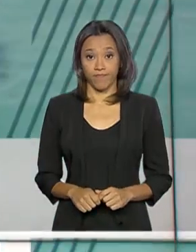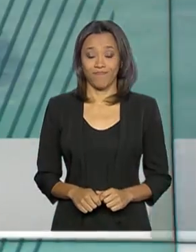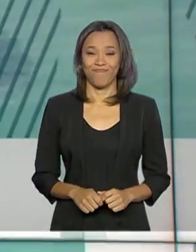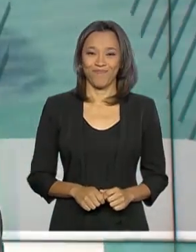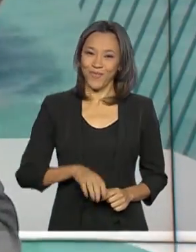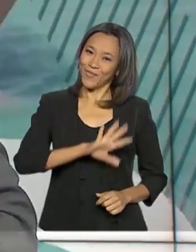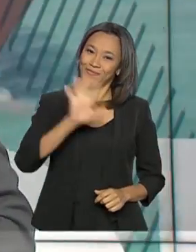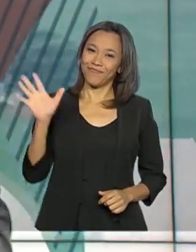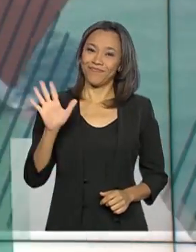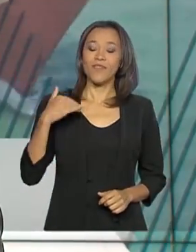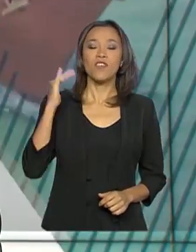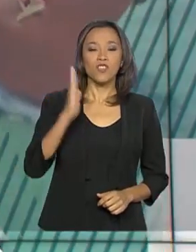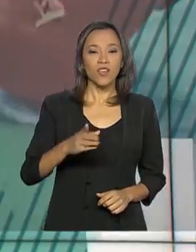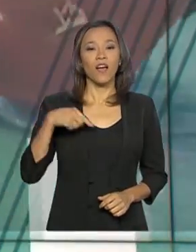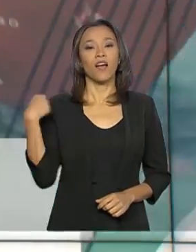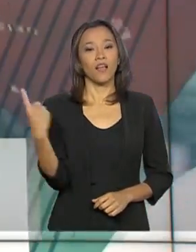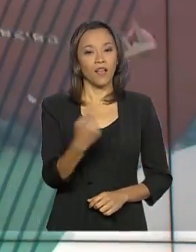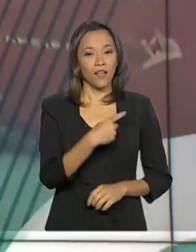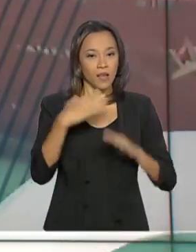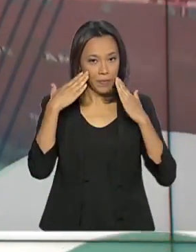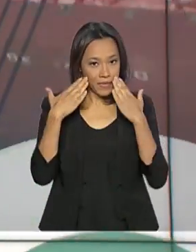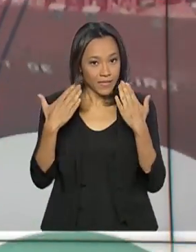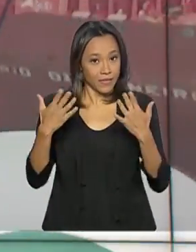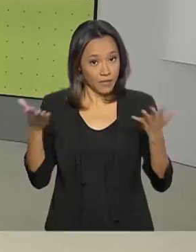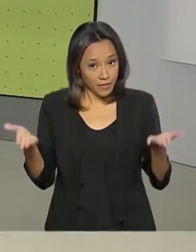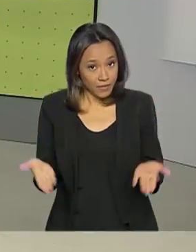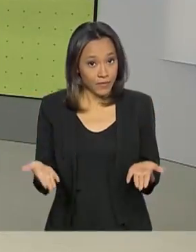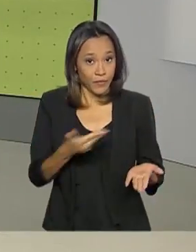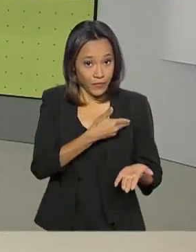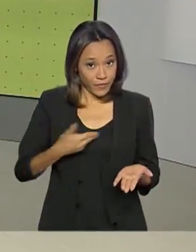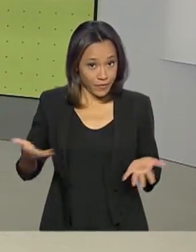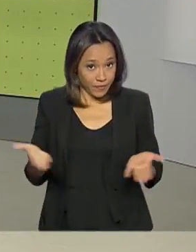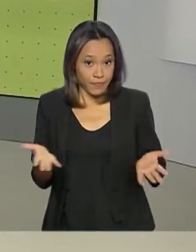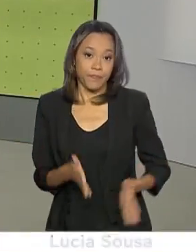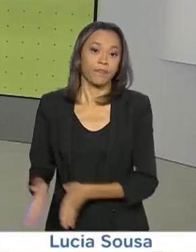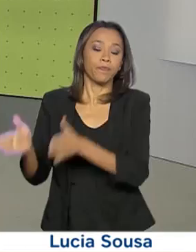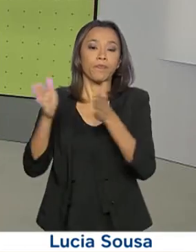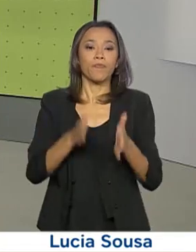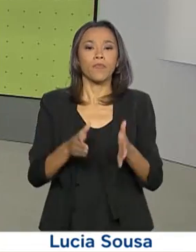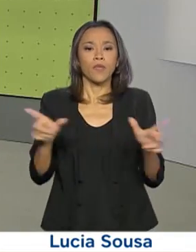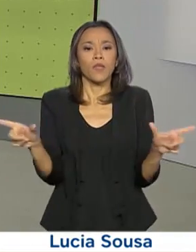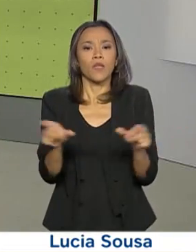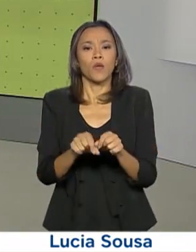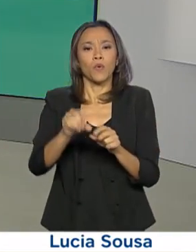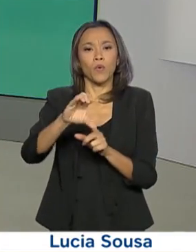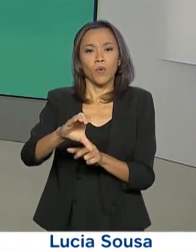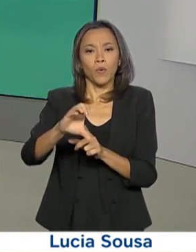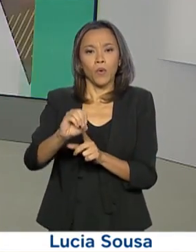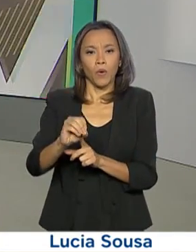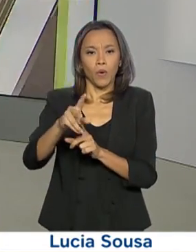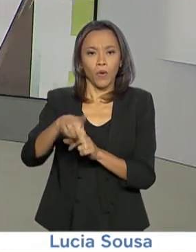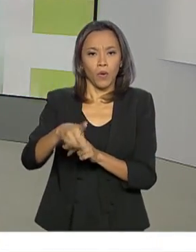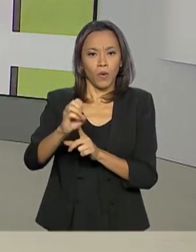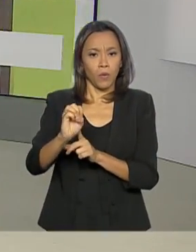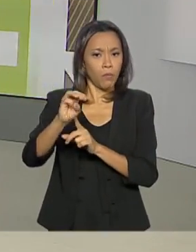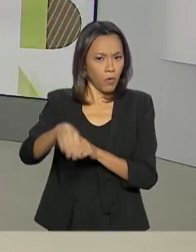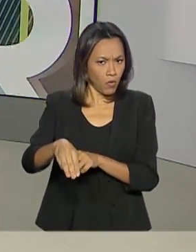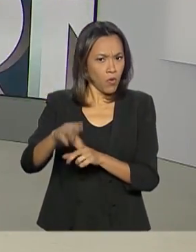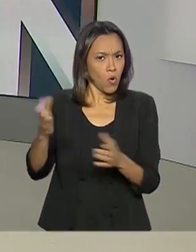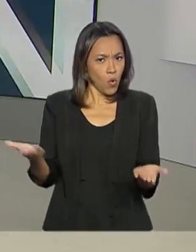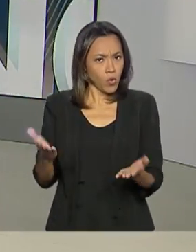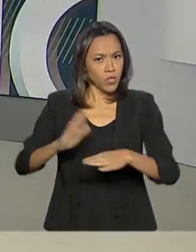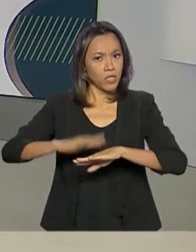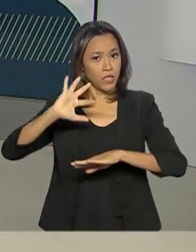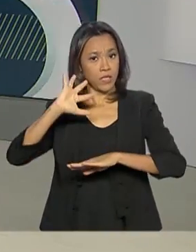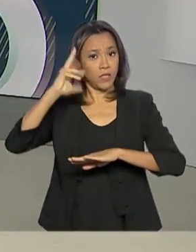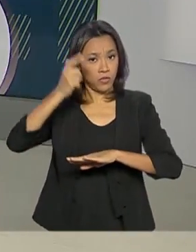Olá, já estamos no ar com o governo agora. O Conselho Monetário Nacional decidiu hoje que vai facilitar a